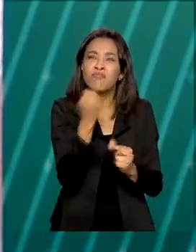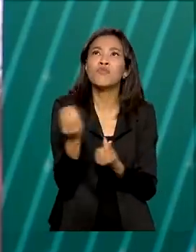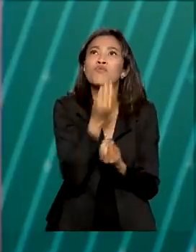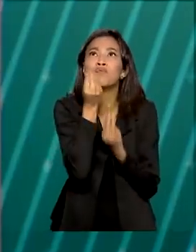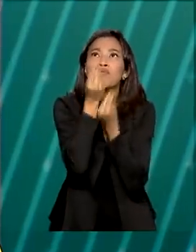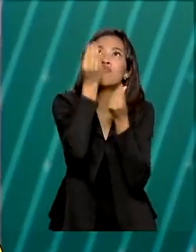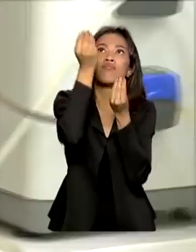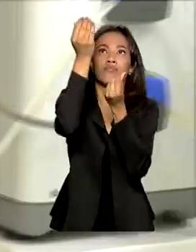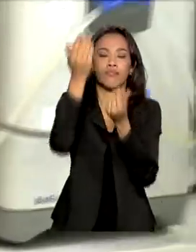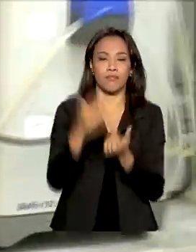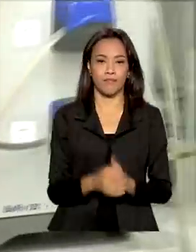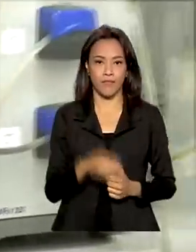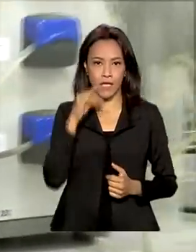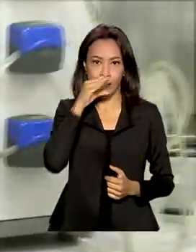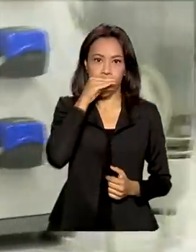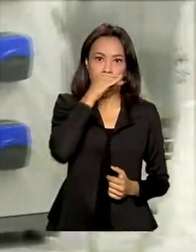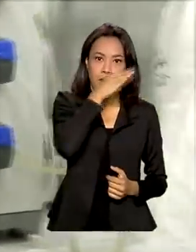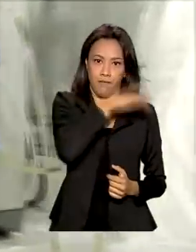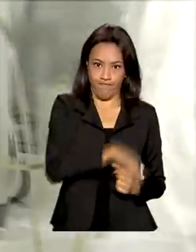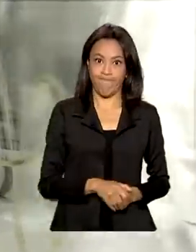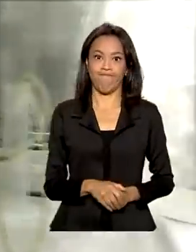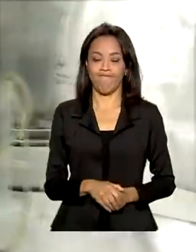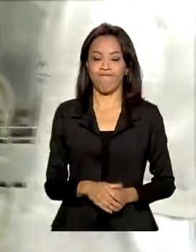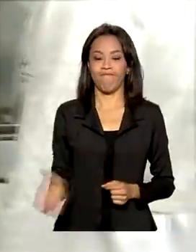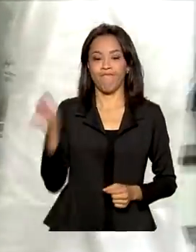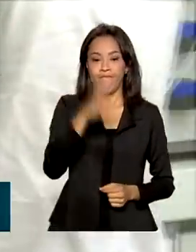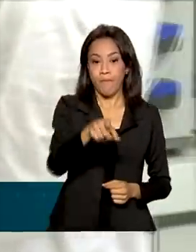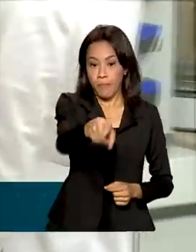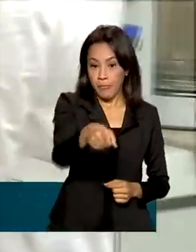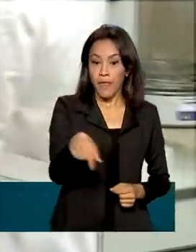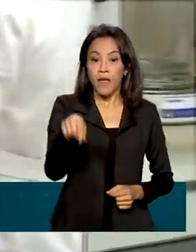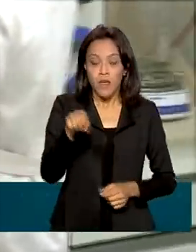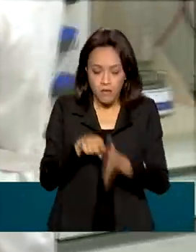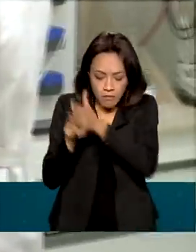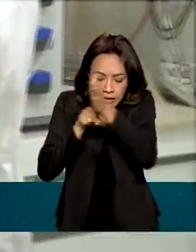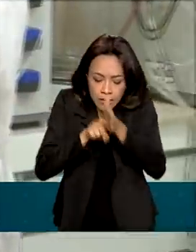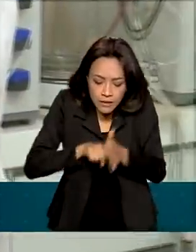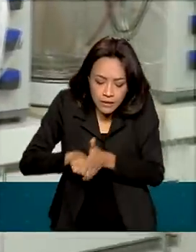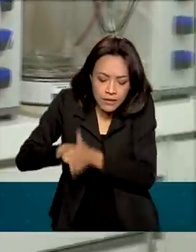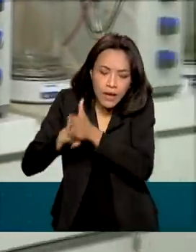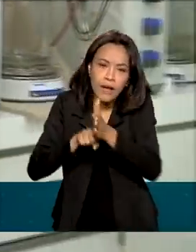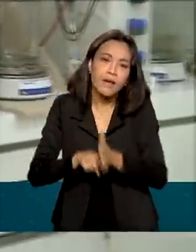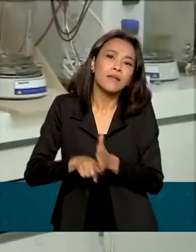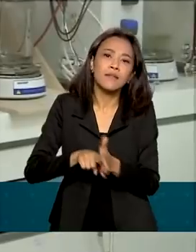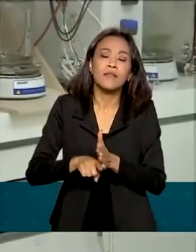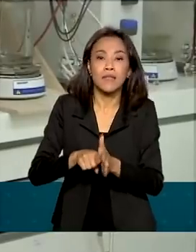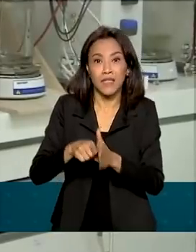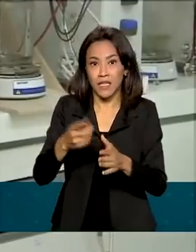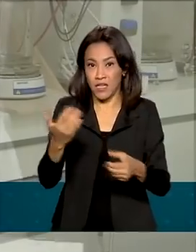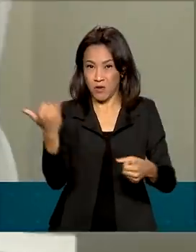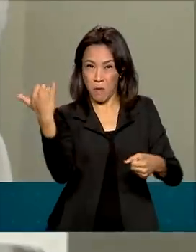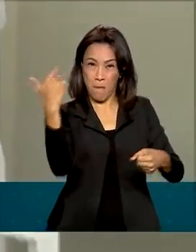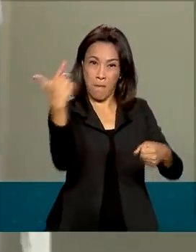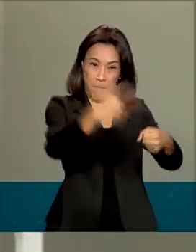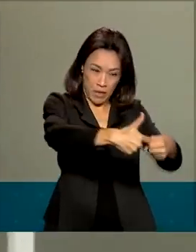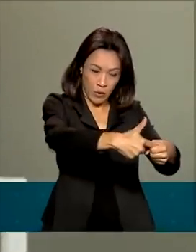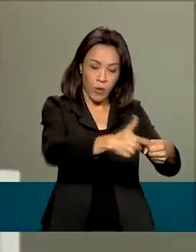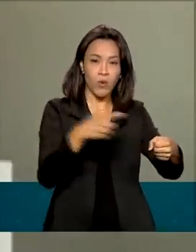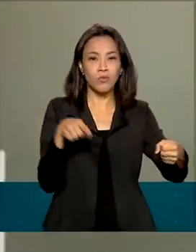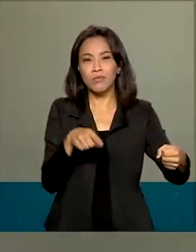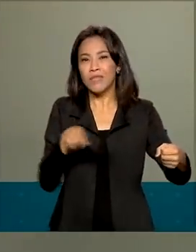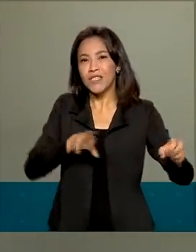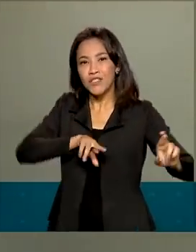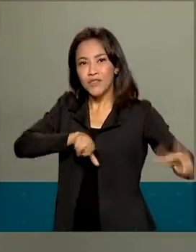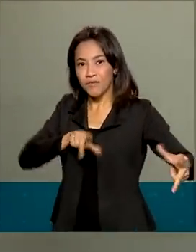estufa. Desenvolvido a partir de fontes renováveis e menos poluentes que o petróleo, o biocombustível